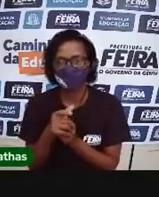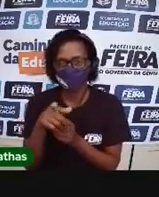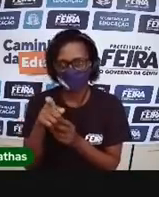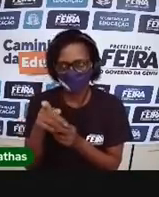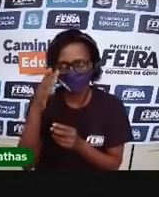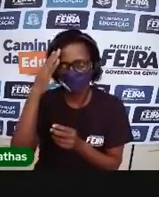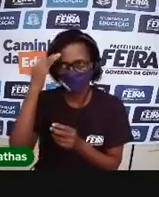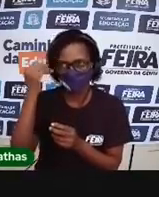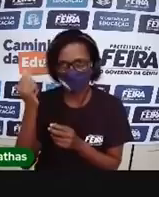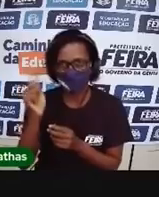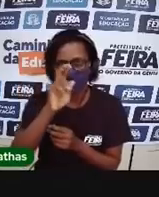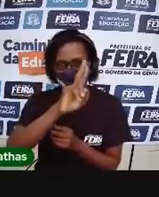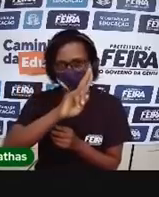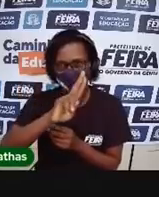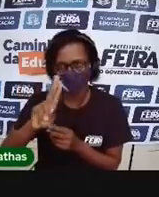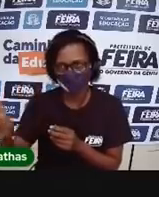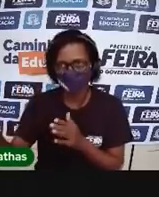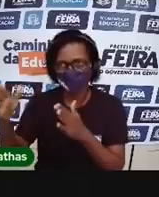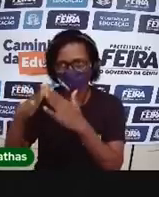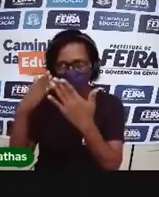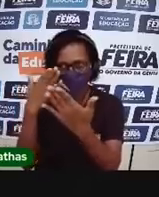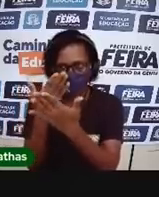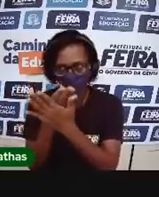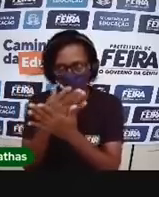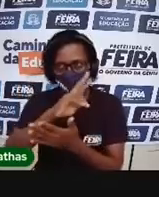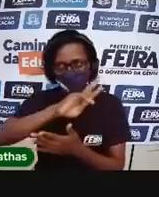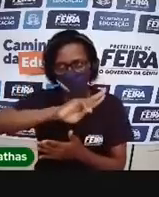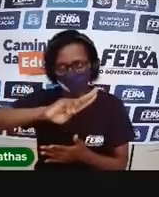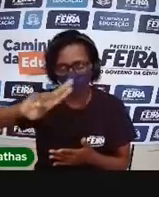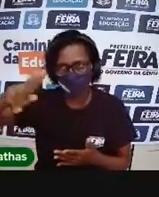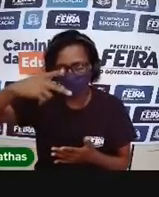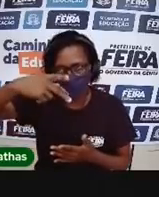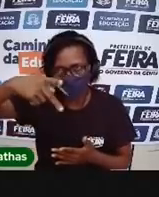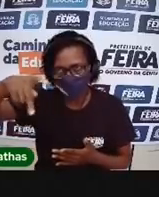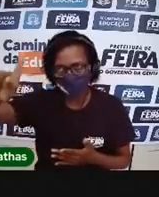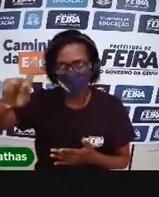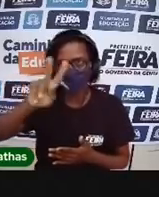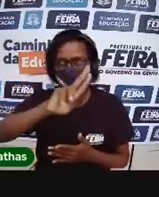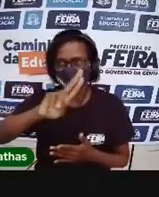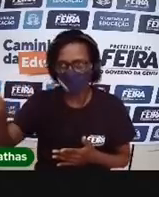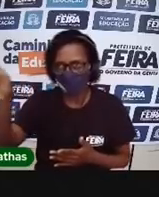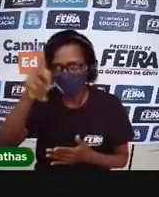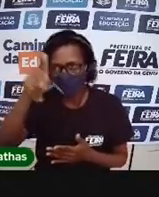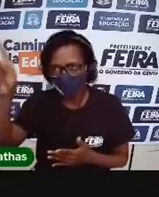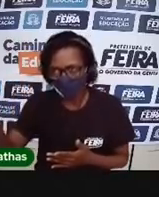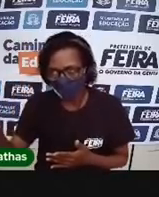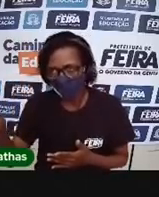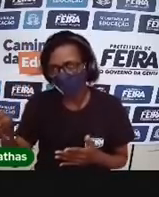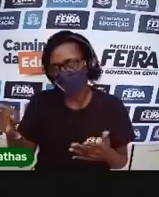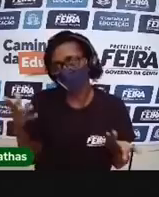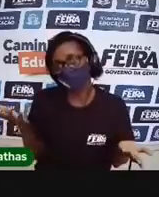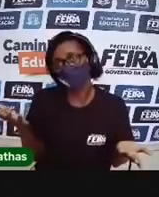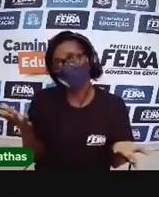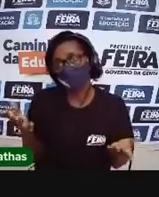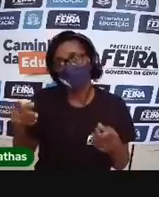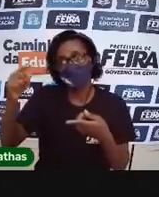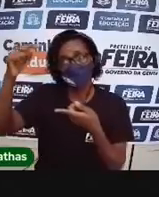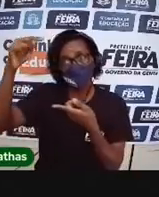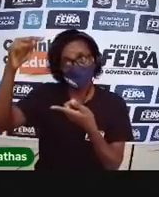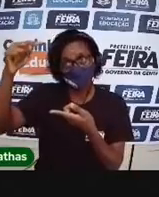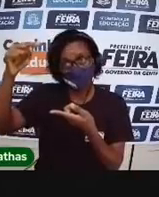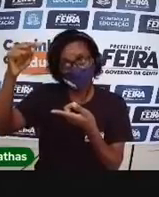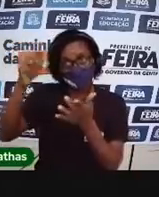já sabe, o nome da escola, o seu nome, o nome da sua professora ou do seu professor é com letra